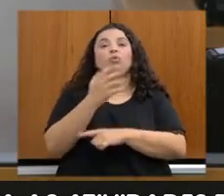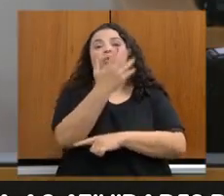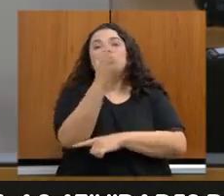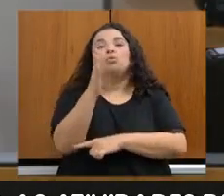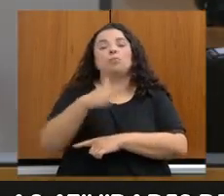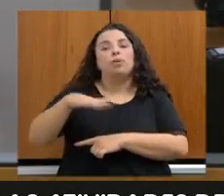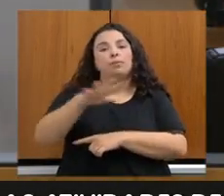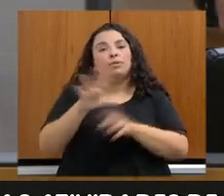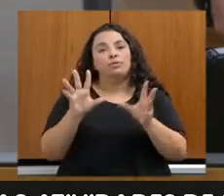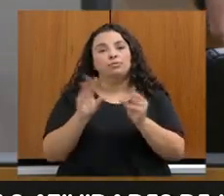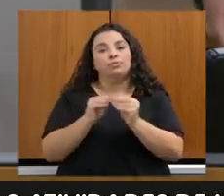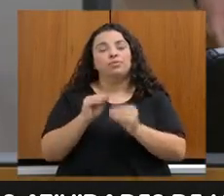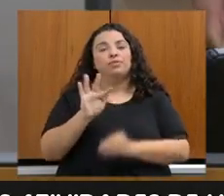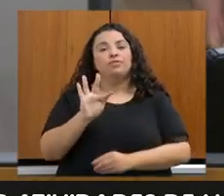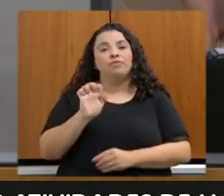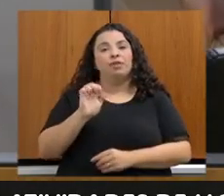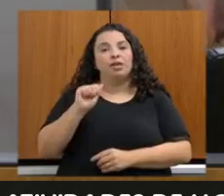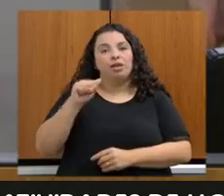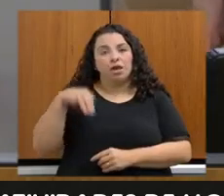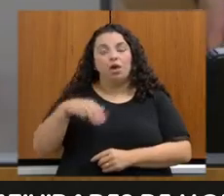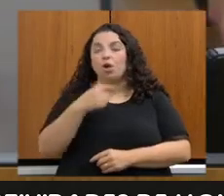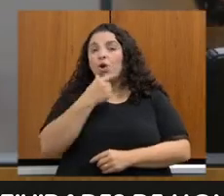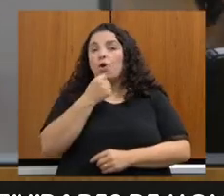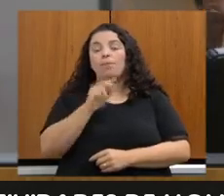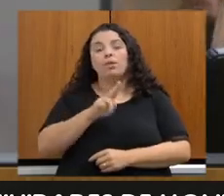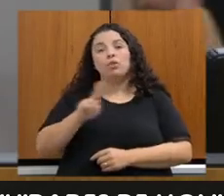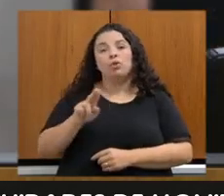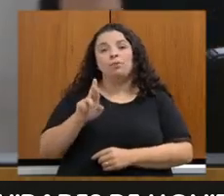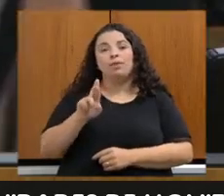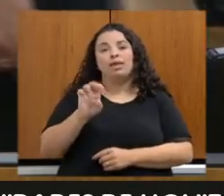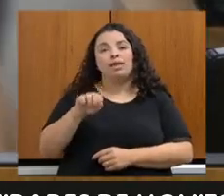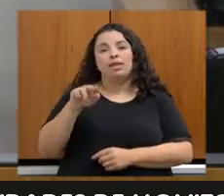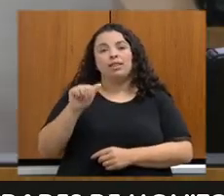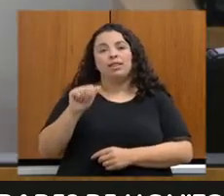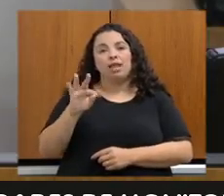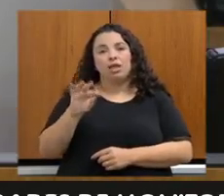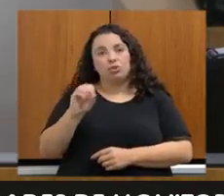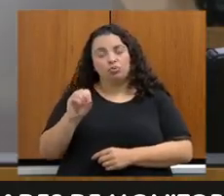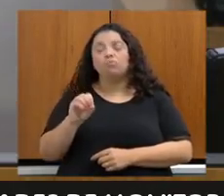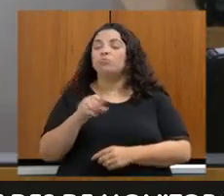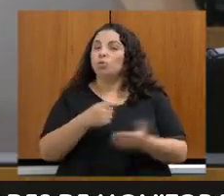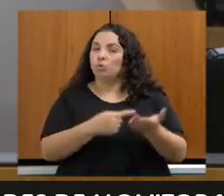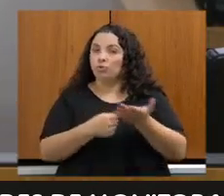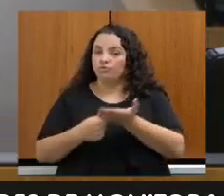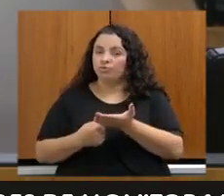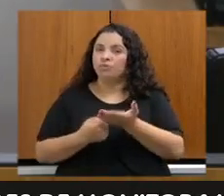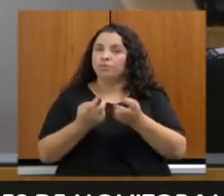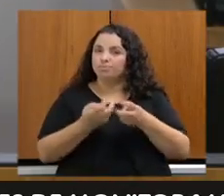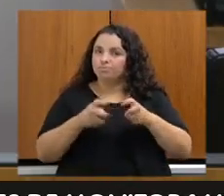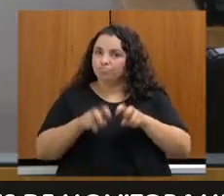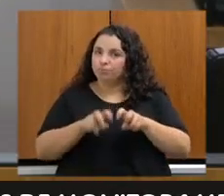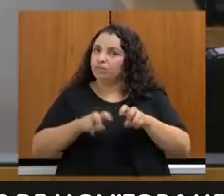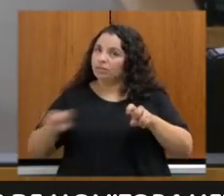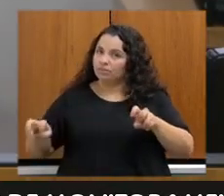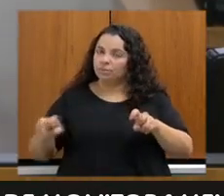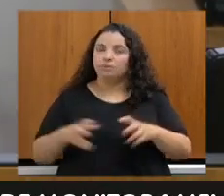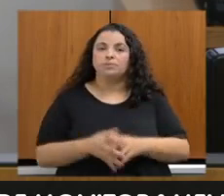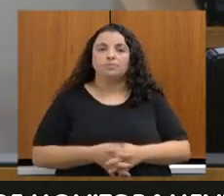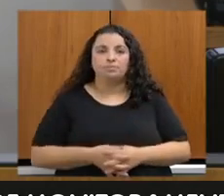Renato Teixeira Brandão. Também convido para que faça parte da mesa.